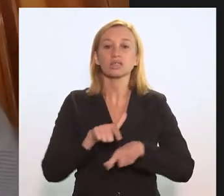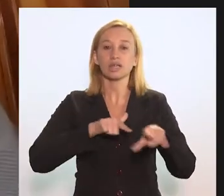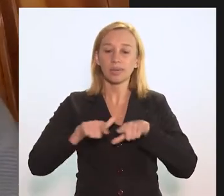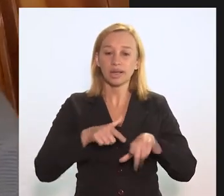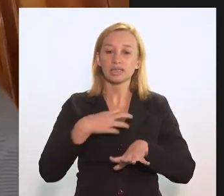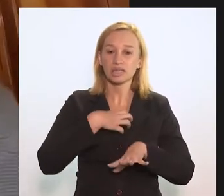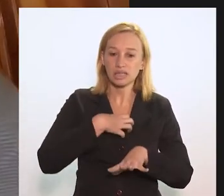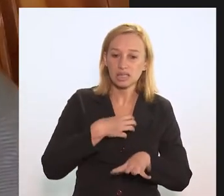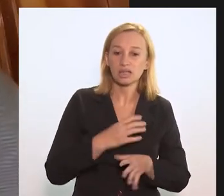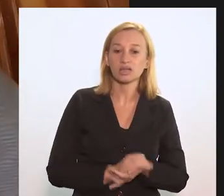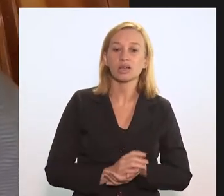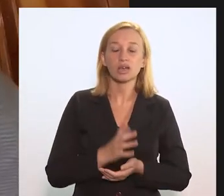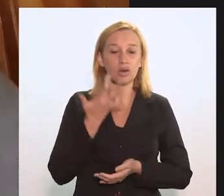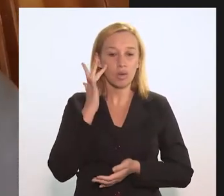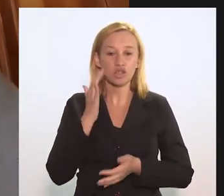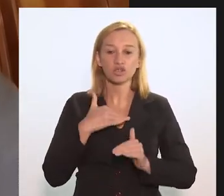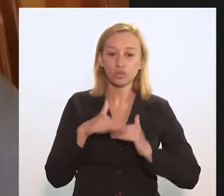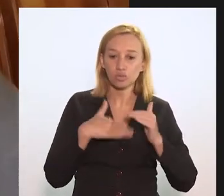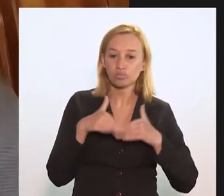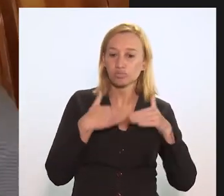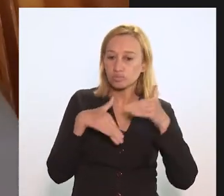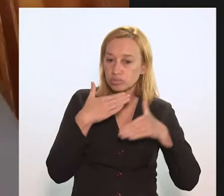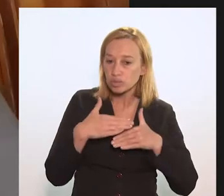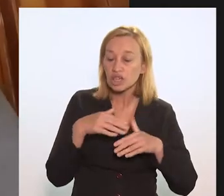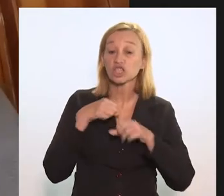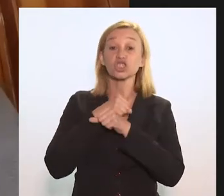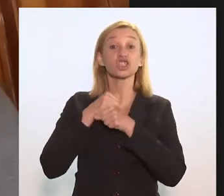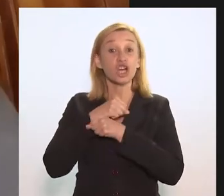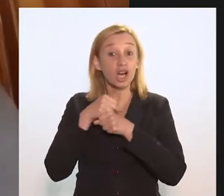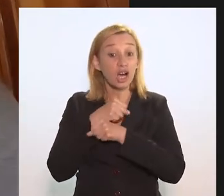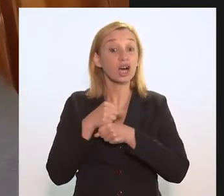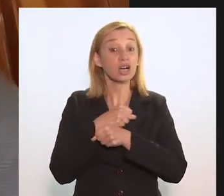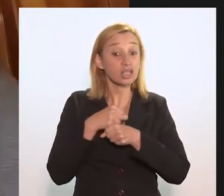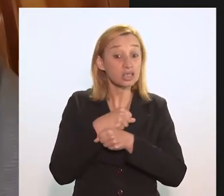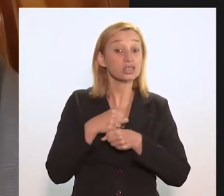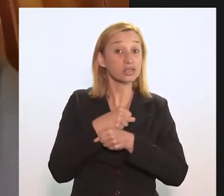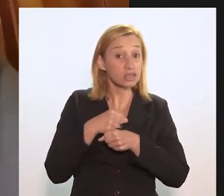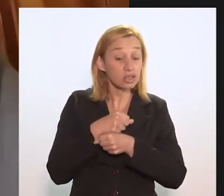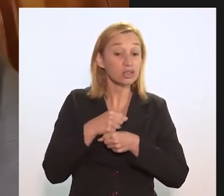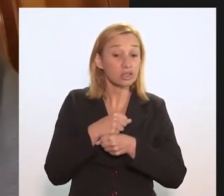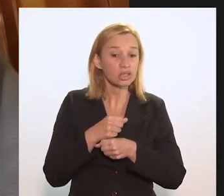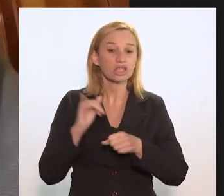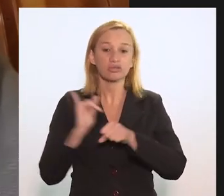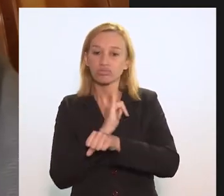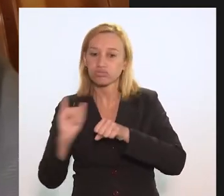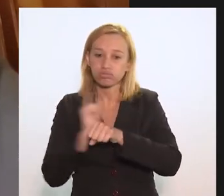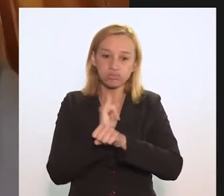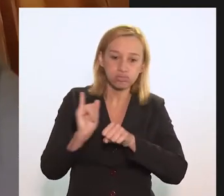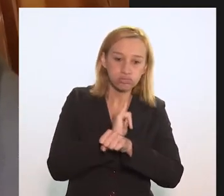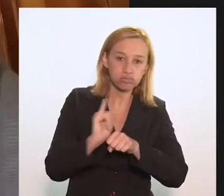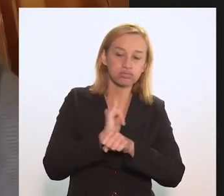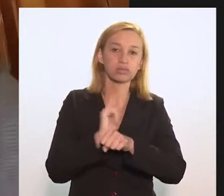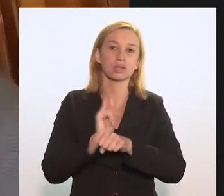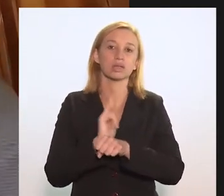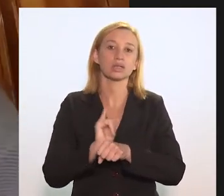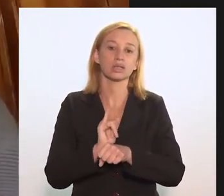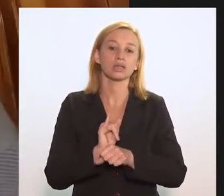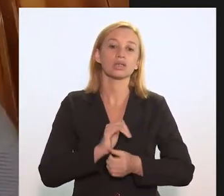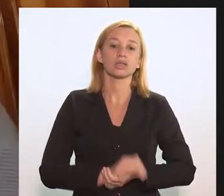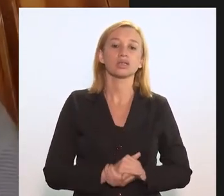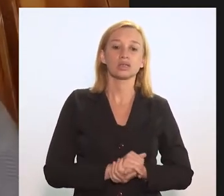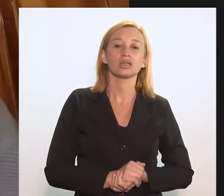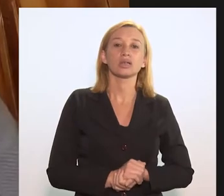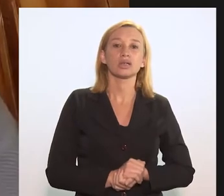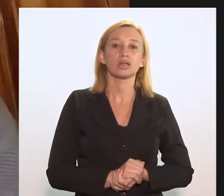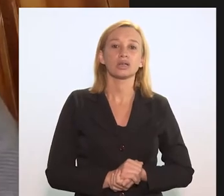trabalhando nesse sentido. Acho que a está coroando um processo de muitos anos de incidência, de advogos, de articulação com os diversos